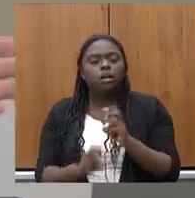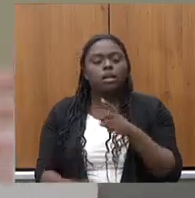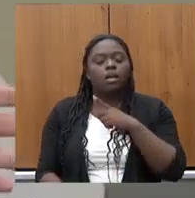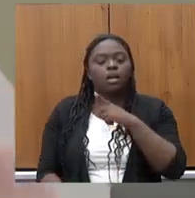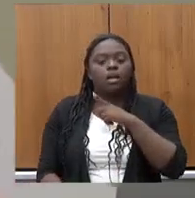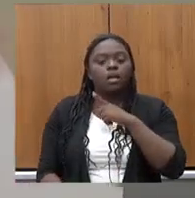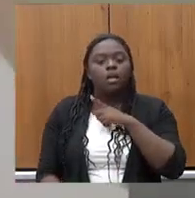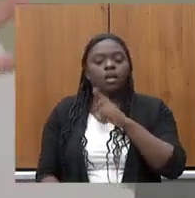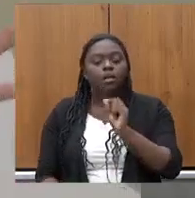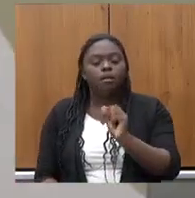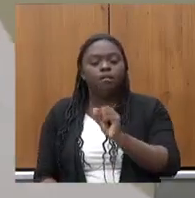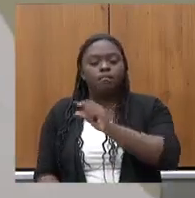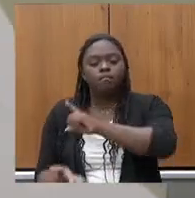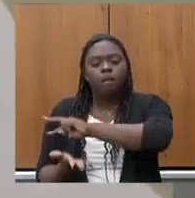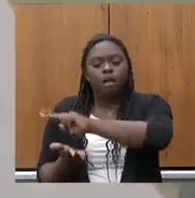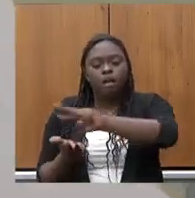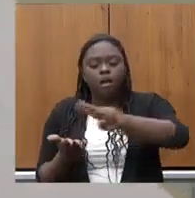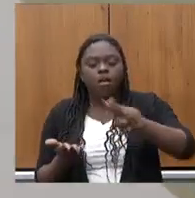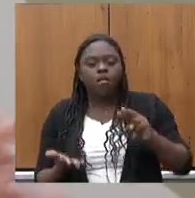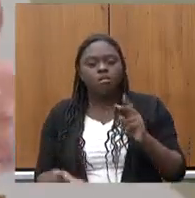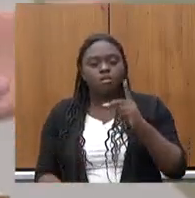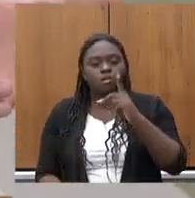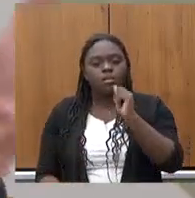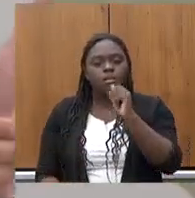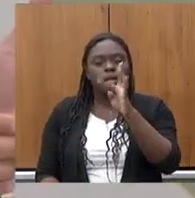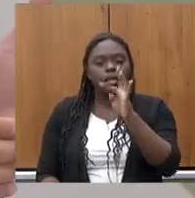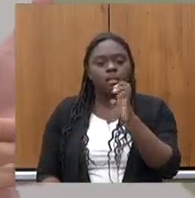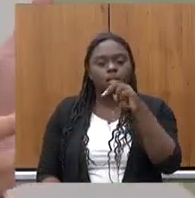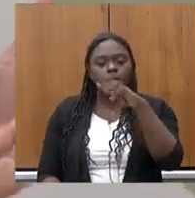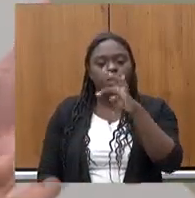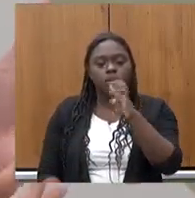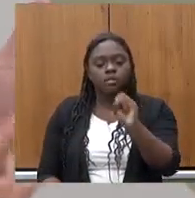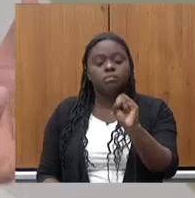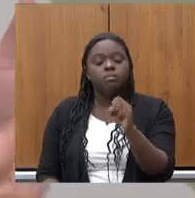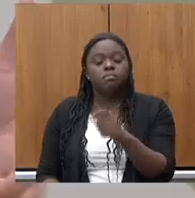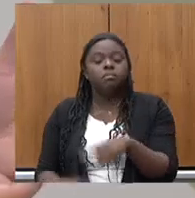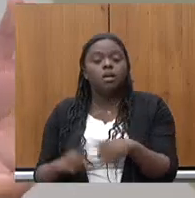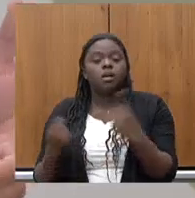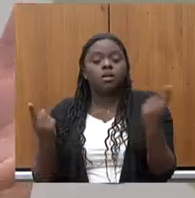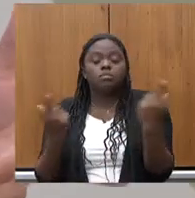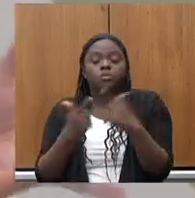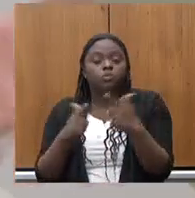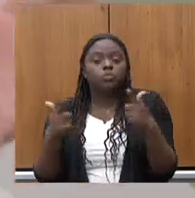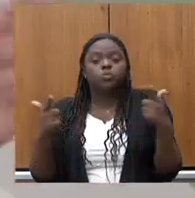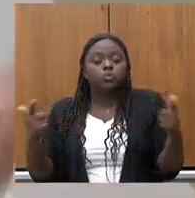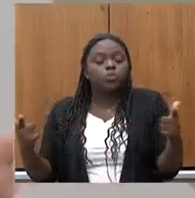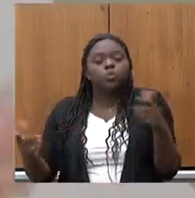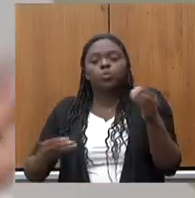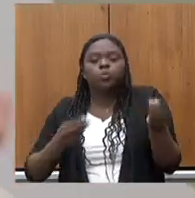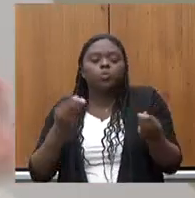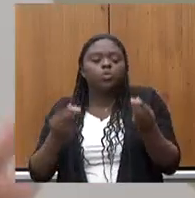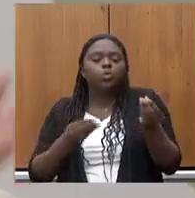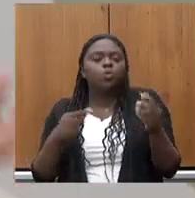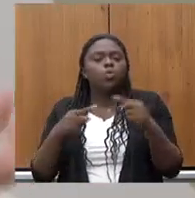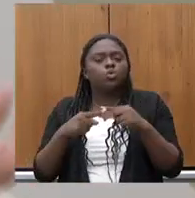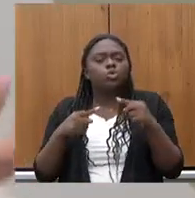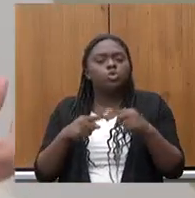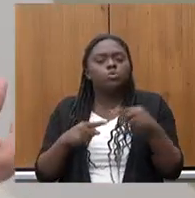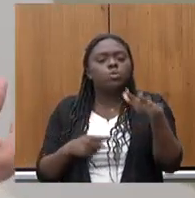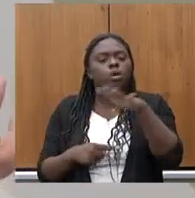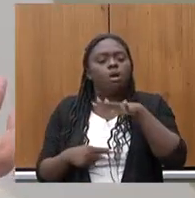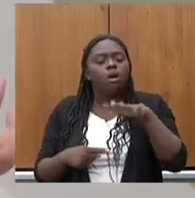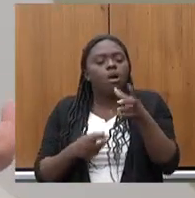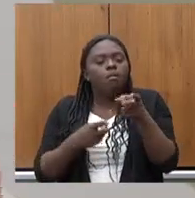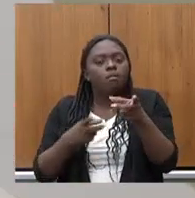estoque de patentes gigante mas não temos uma uma espécie de área comercial